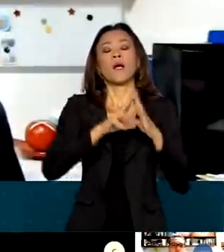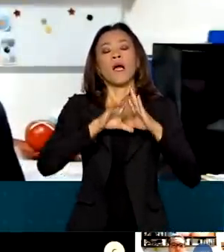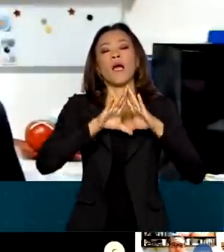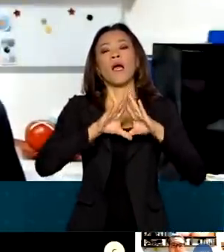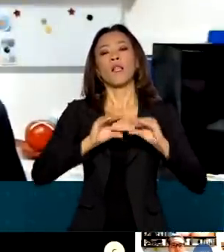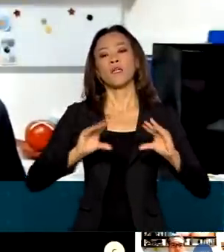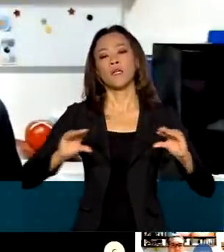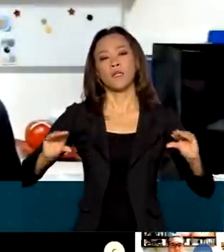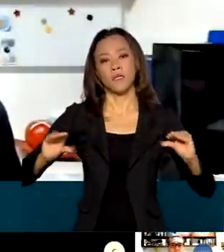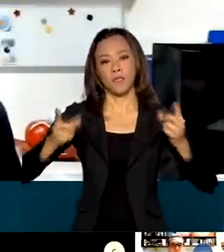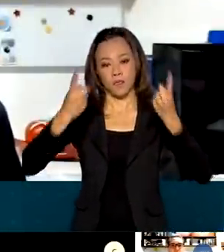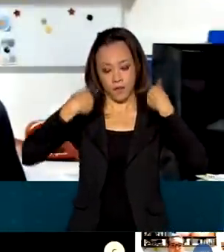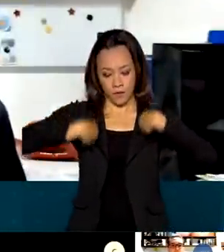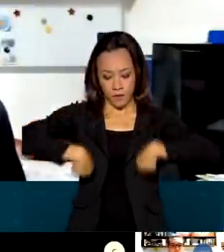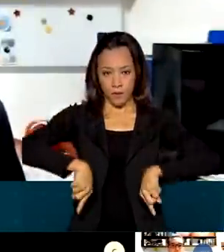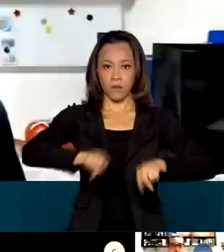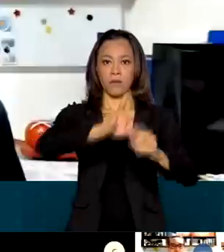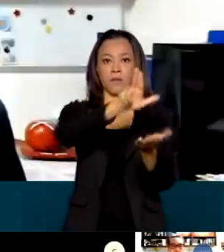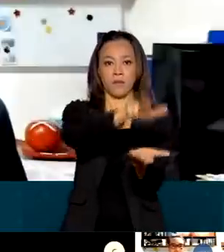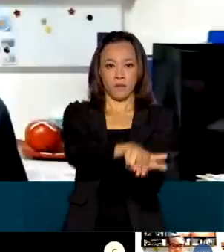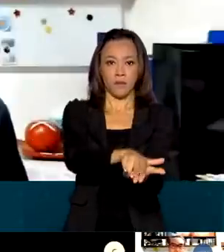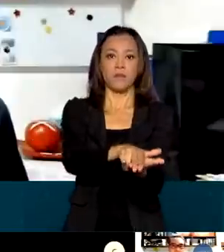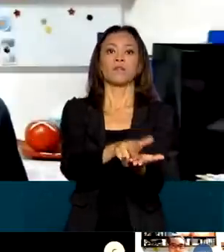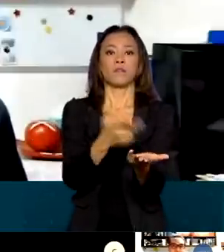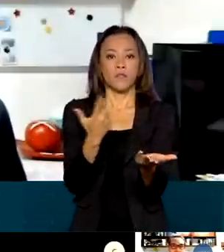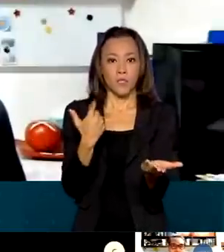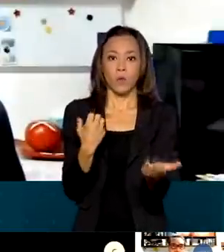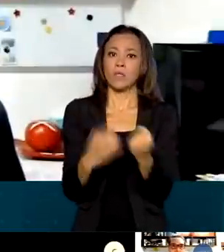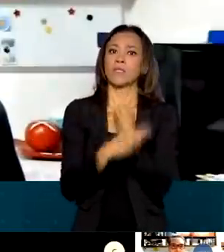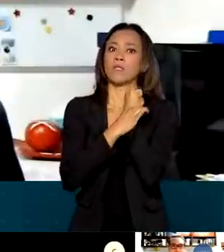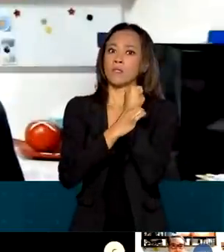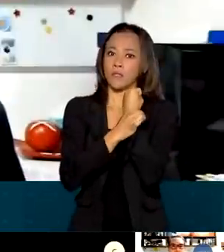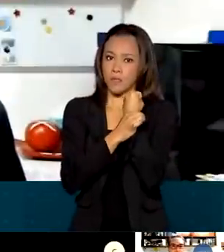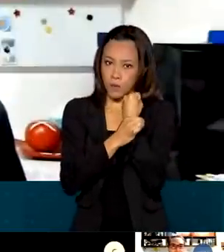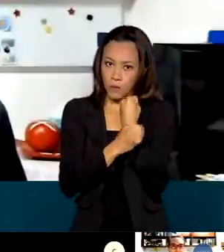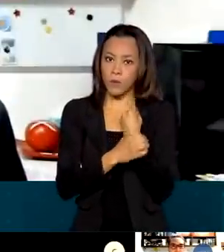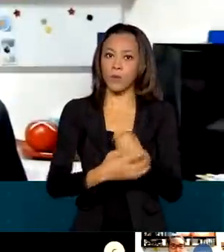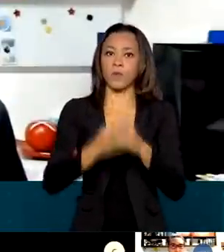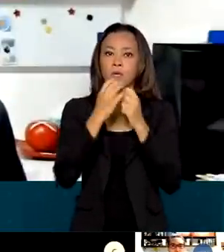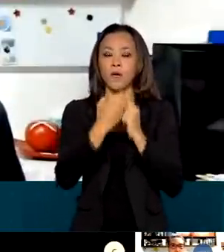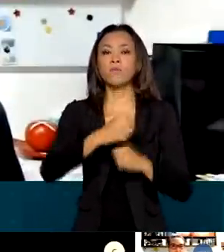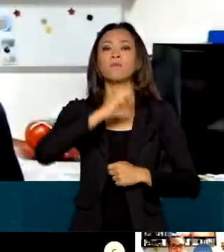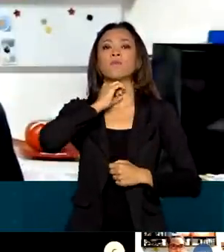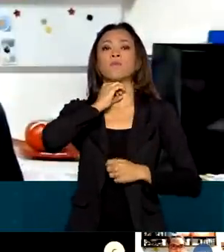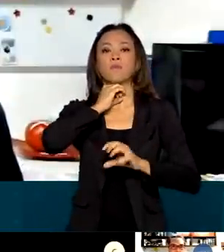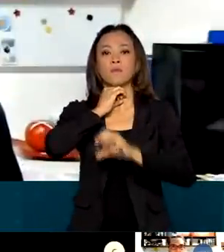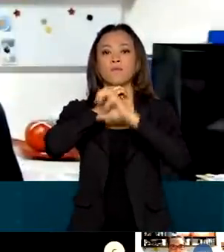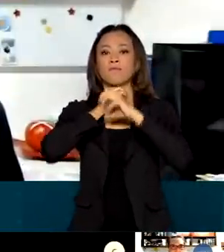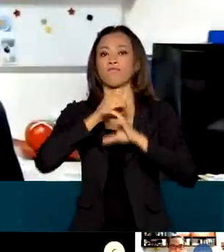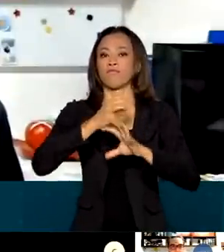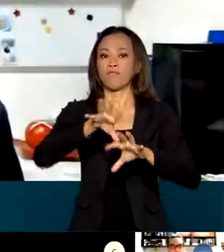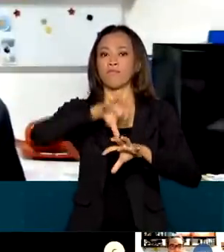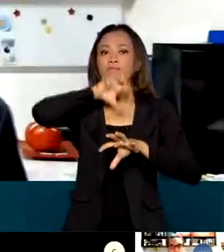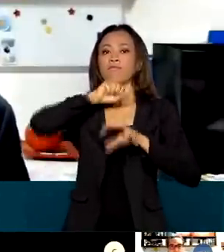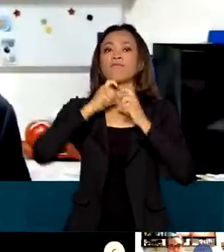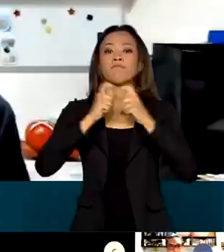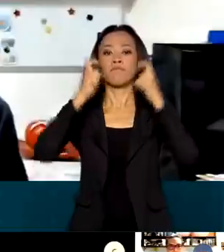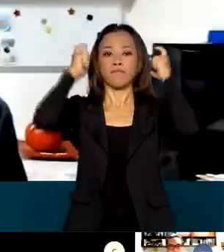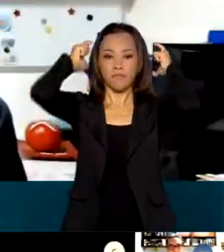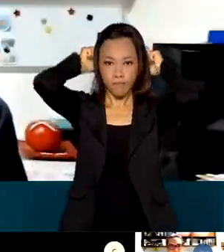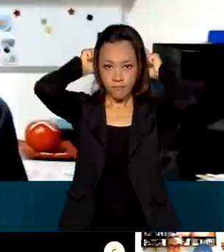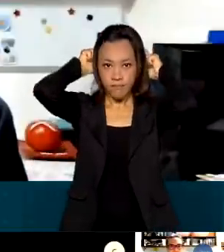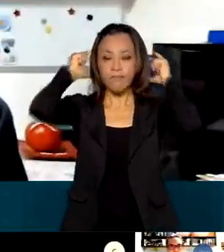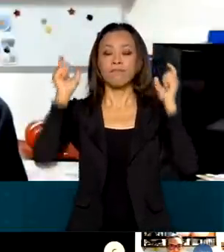muscular para que a intubação ocorra da maneira mais segura para os pacientes, para os profissionais. E tem uma